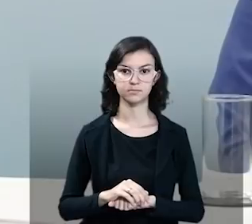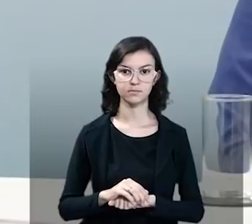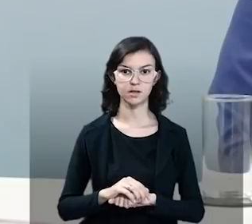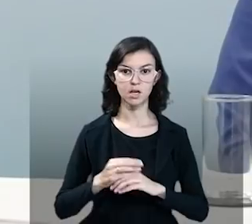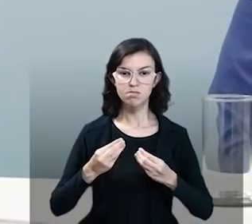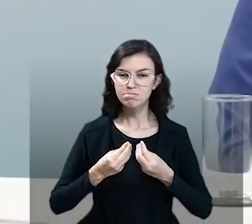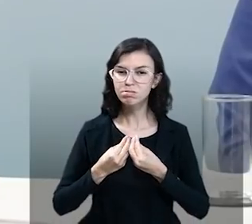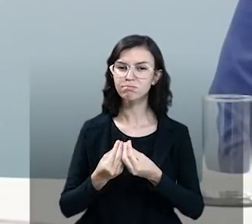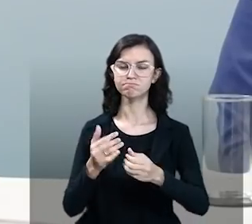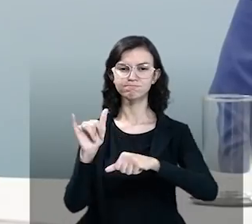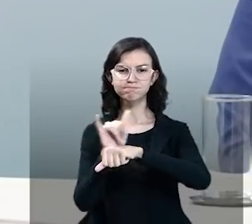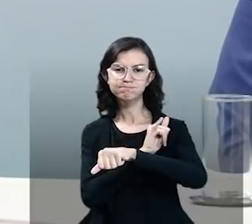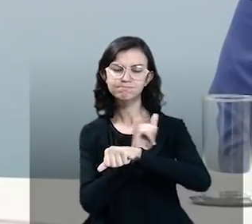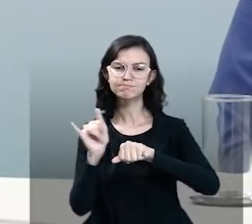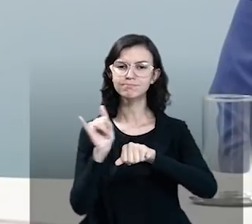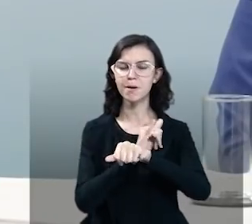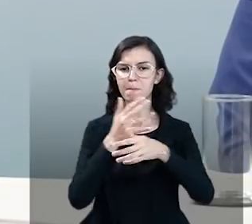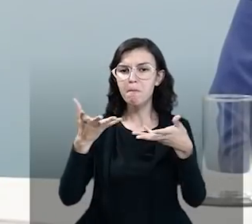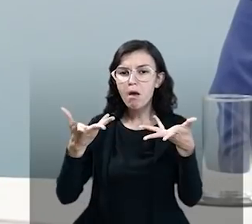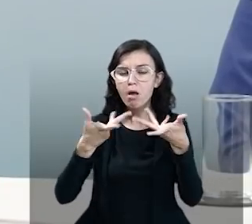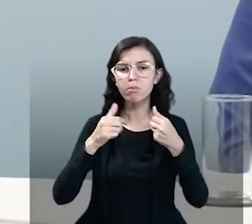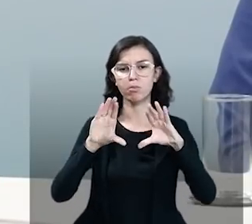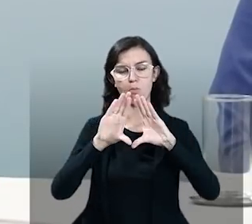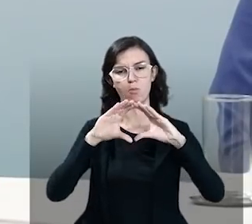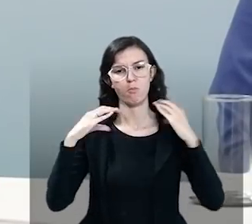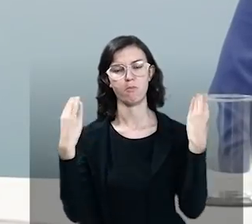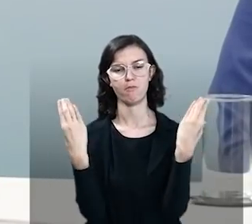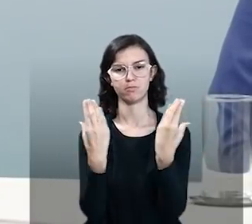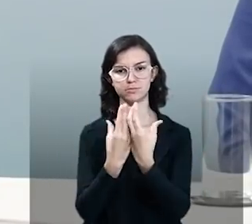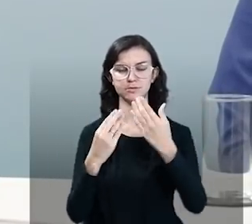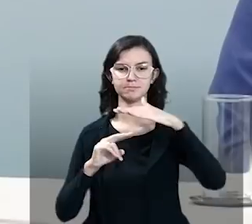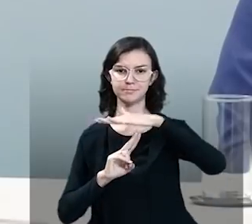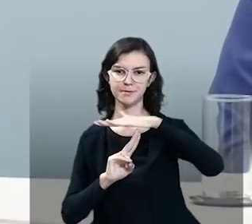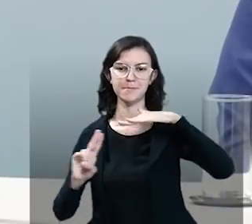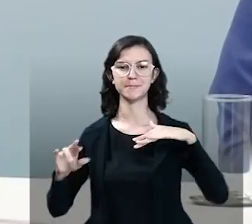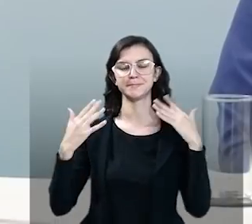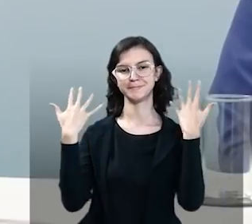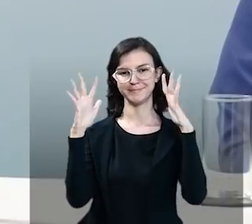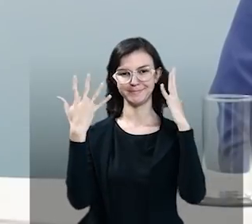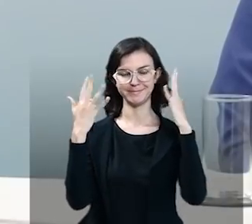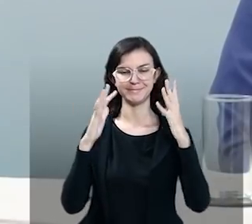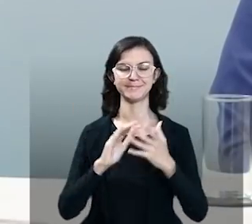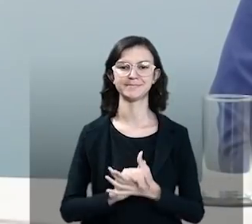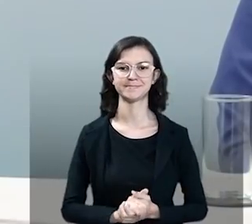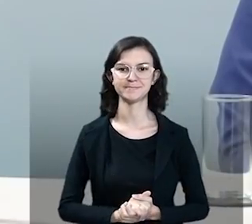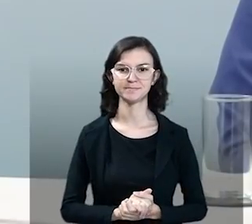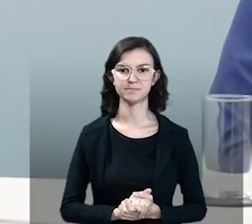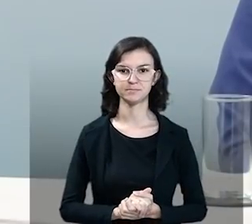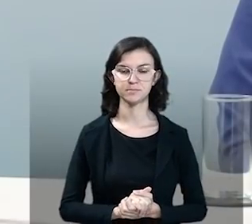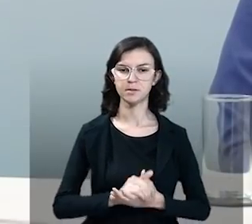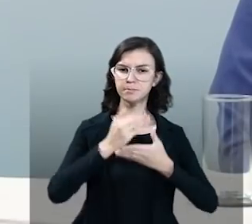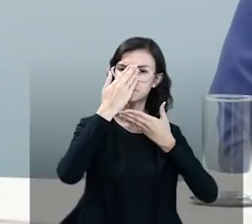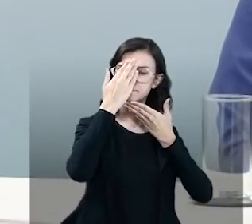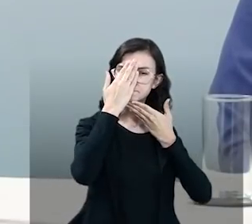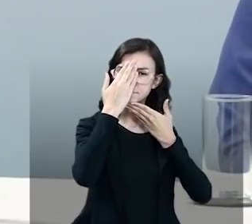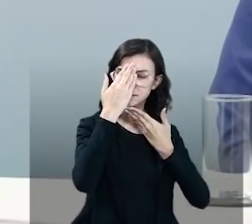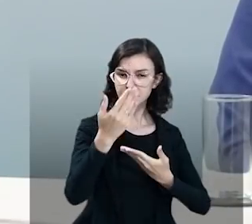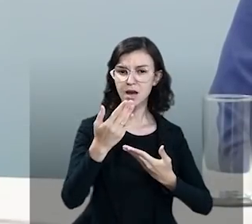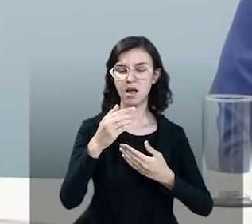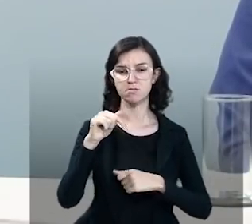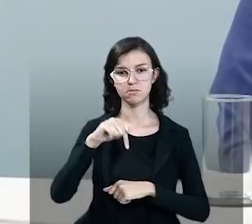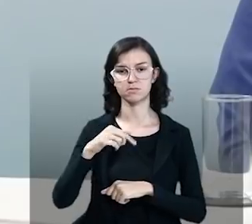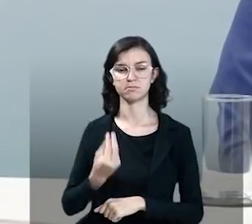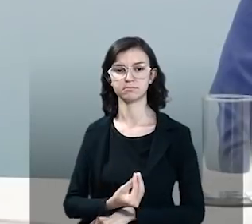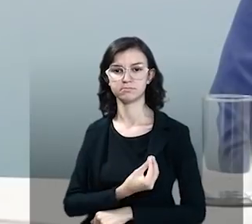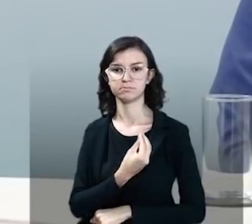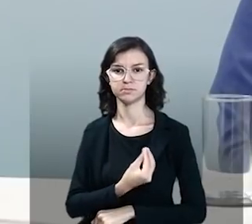uma excelente ferramenta para toda a comunidade. Então, fico meus parabéns. Agradeço, mais uma vez,